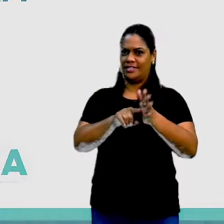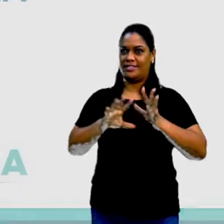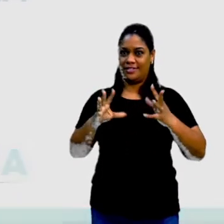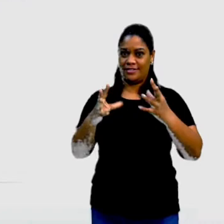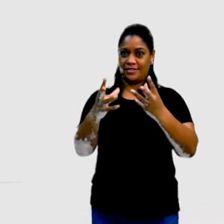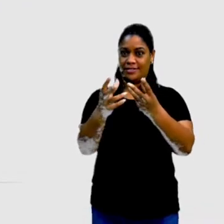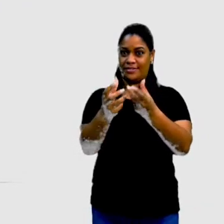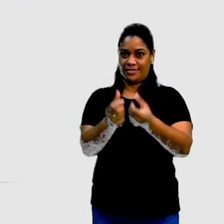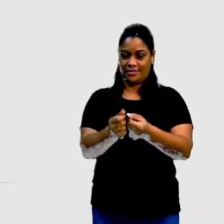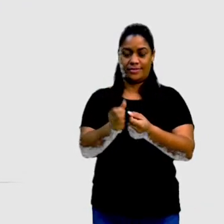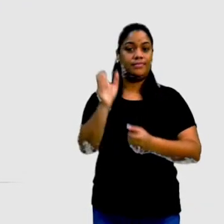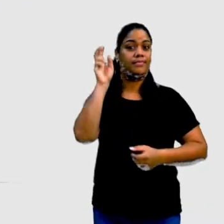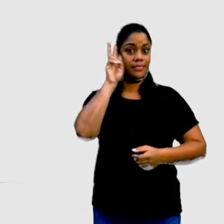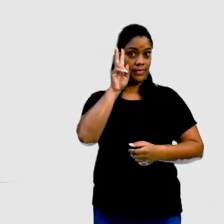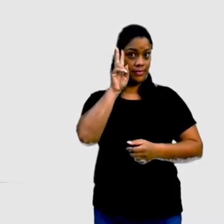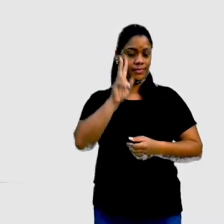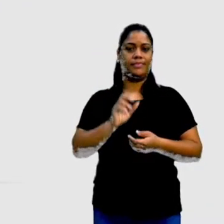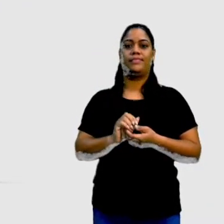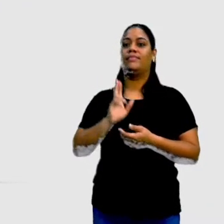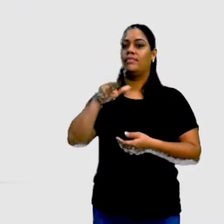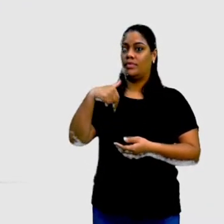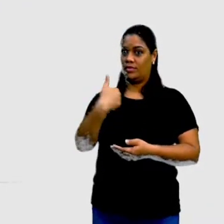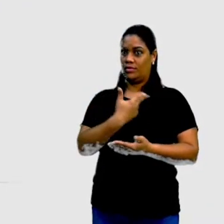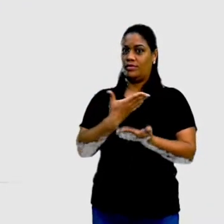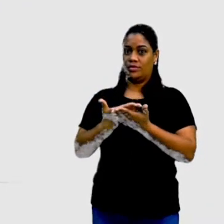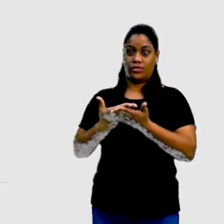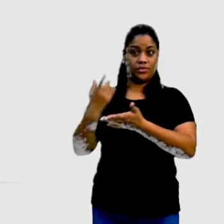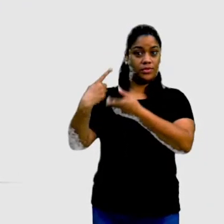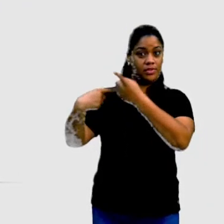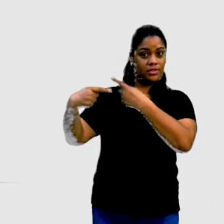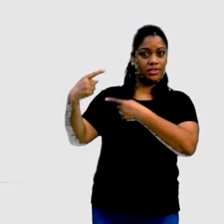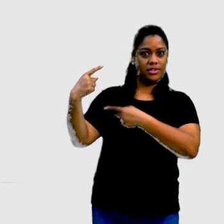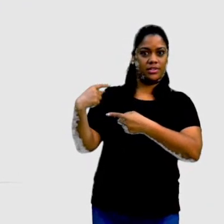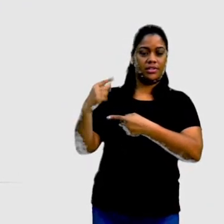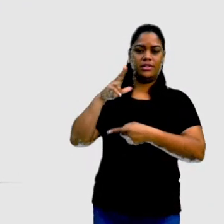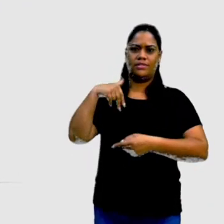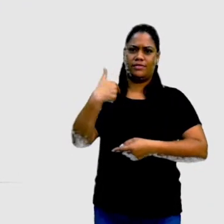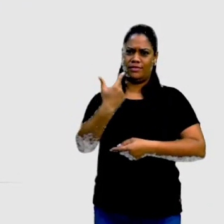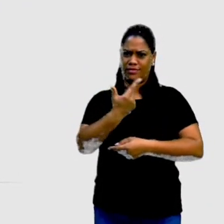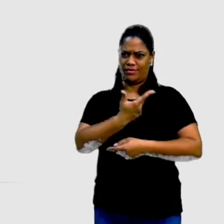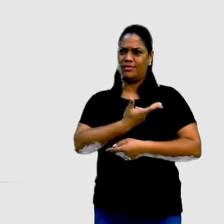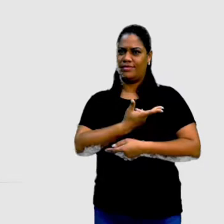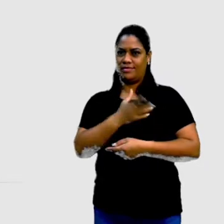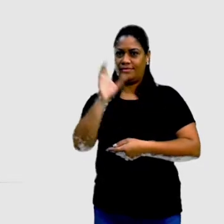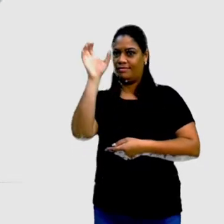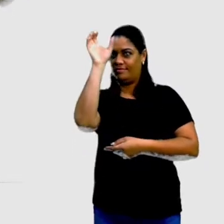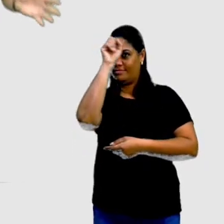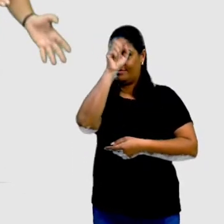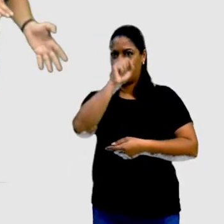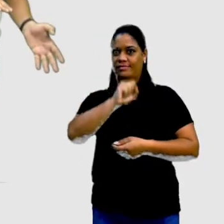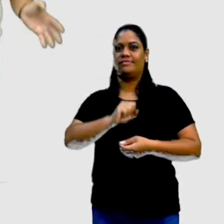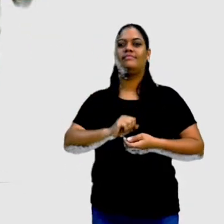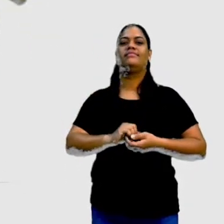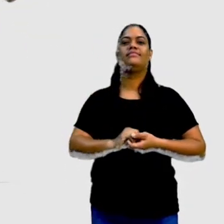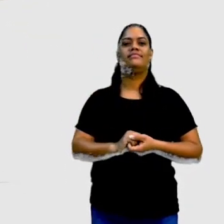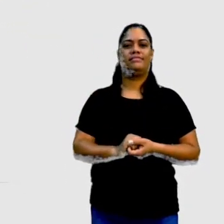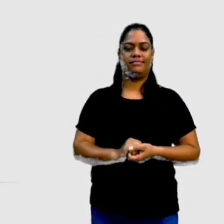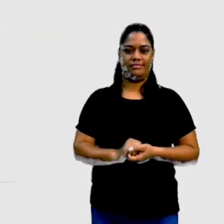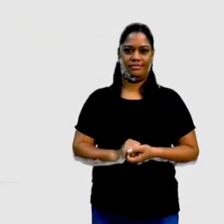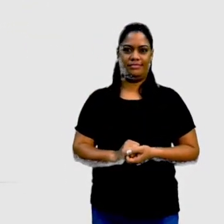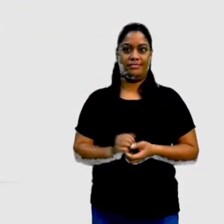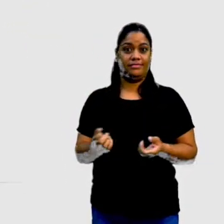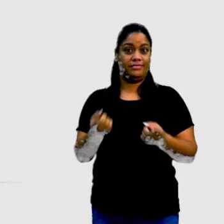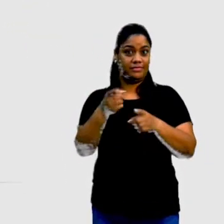Pois é, lembrando, na nossa última aula a gente identificou as grandezas que são diretamente e